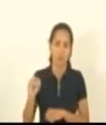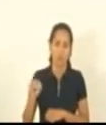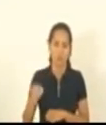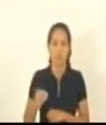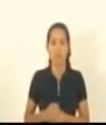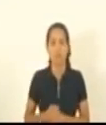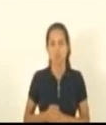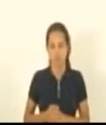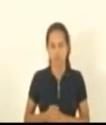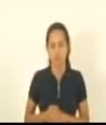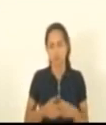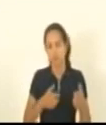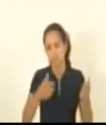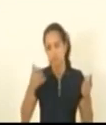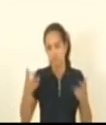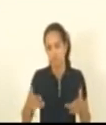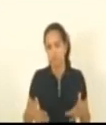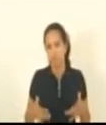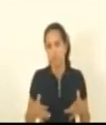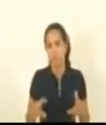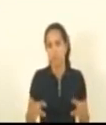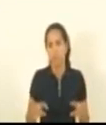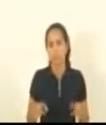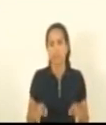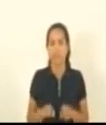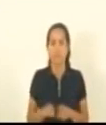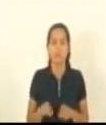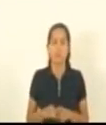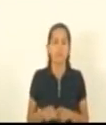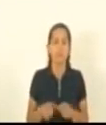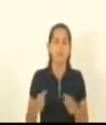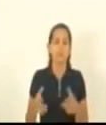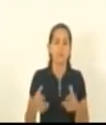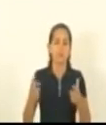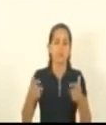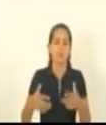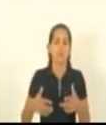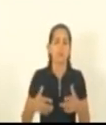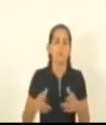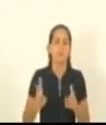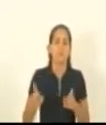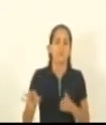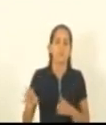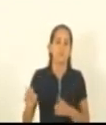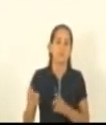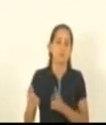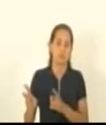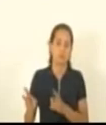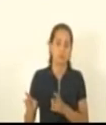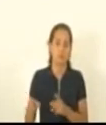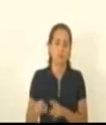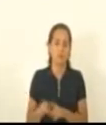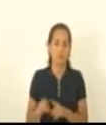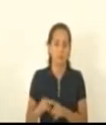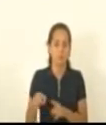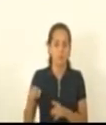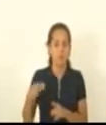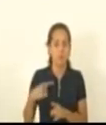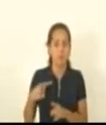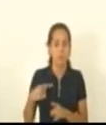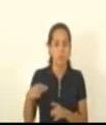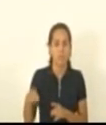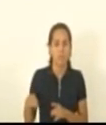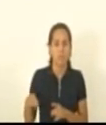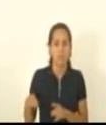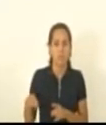avoco para a relatoria e voto pela parecer pela manutenção do veto tendo em vista aqui que tem uma clara